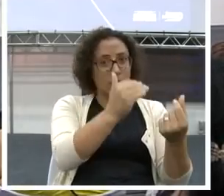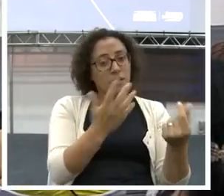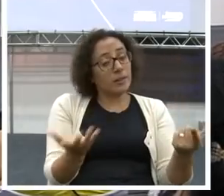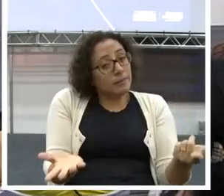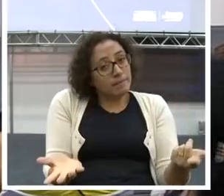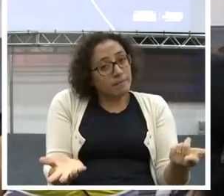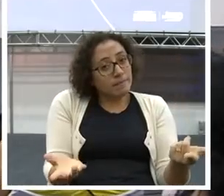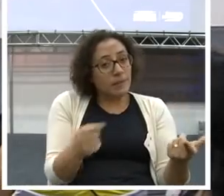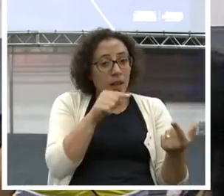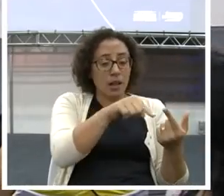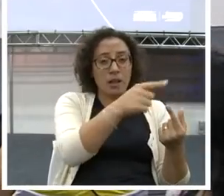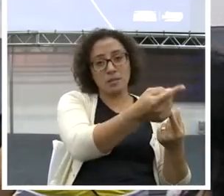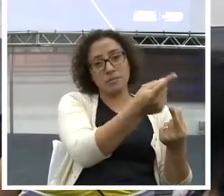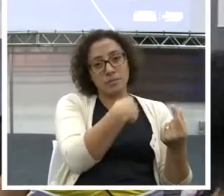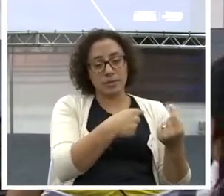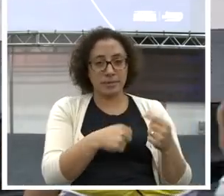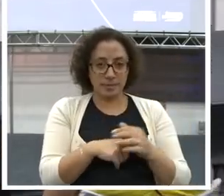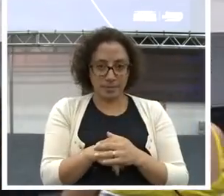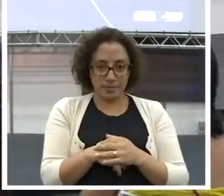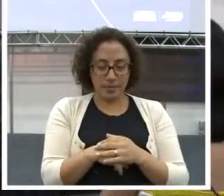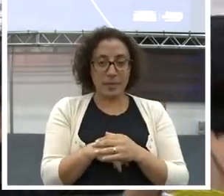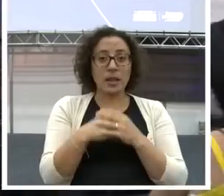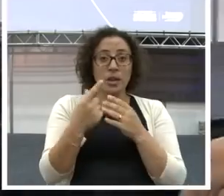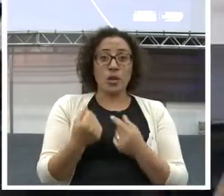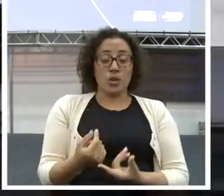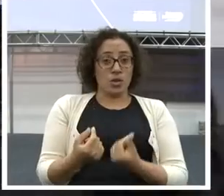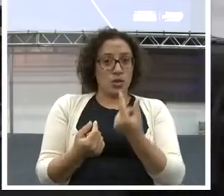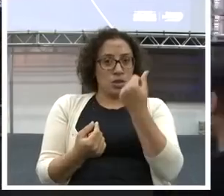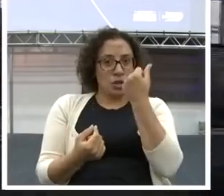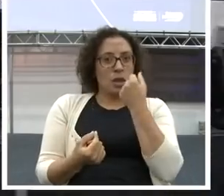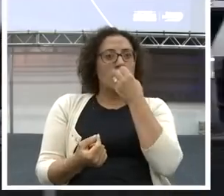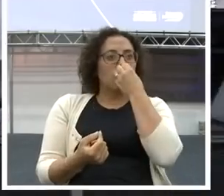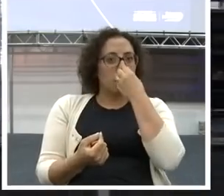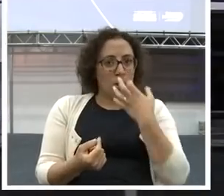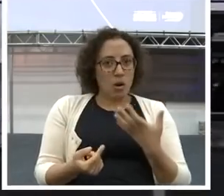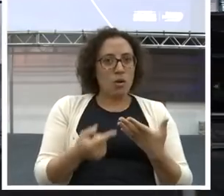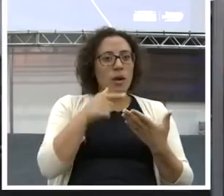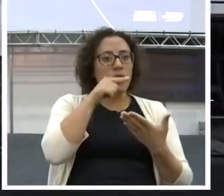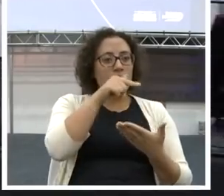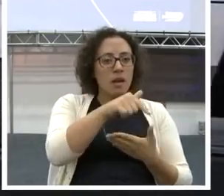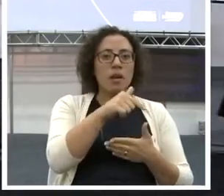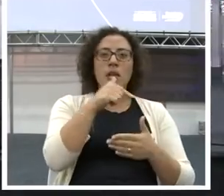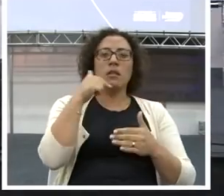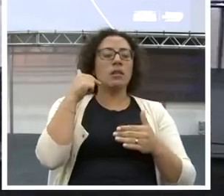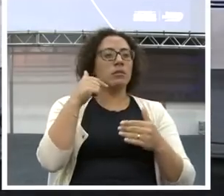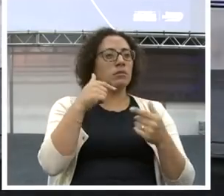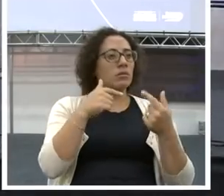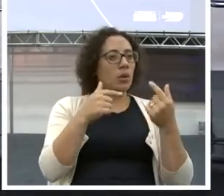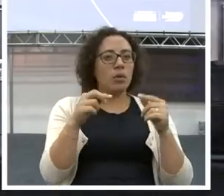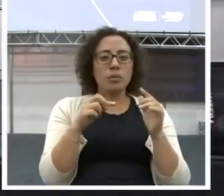O dinheiro é um excelente servo e um péssimo patrão.